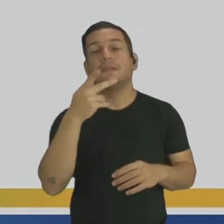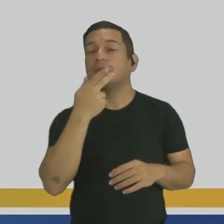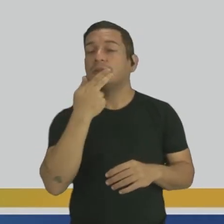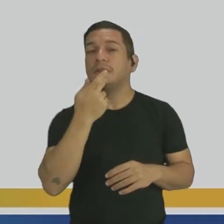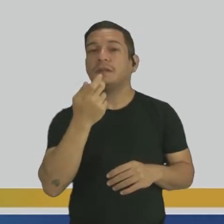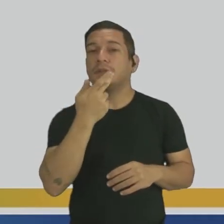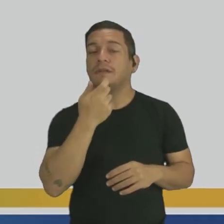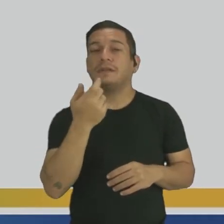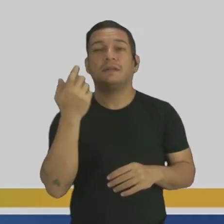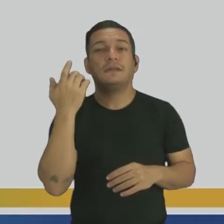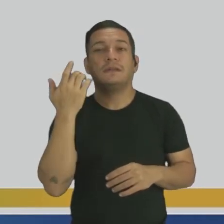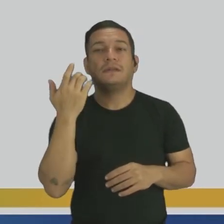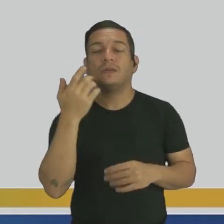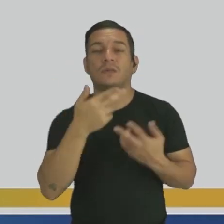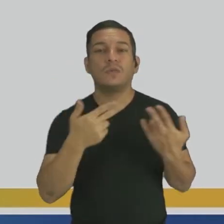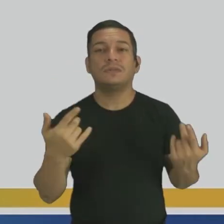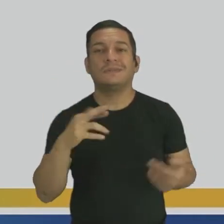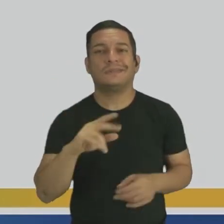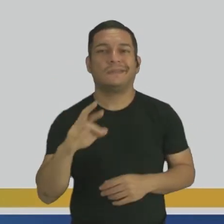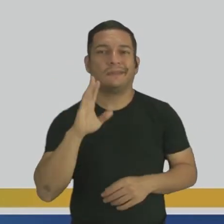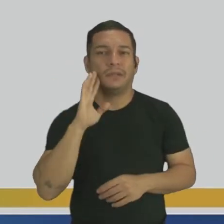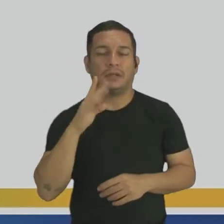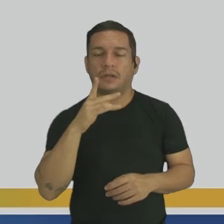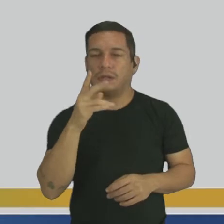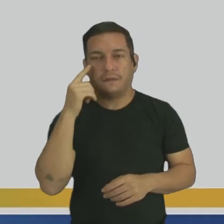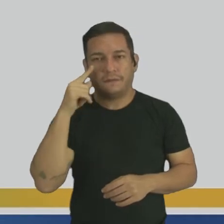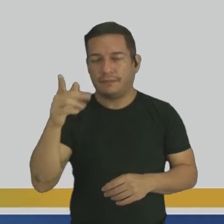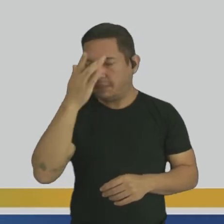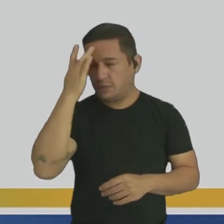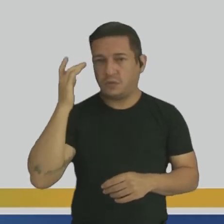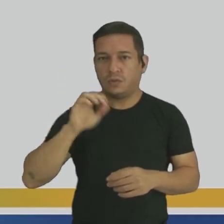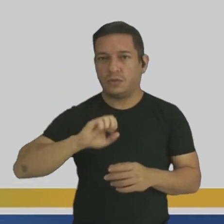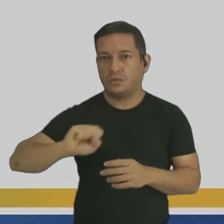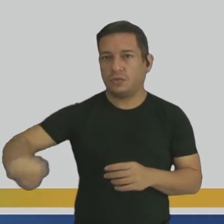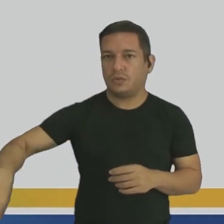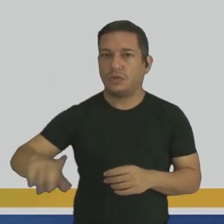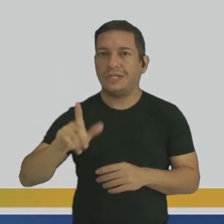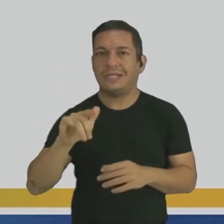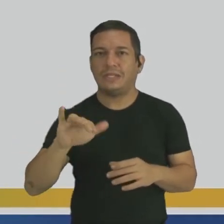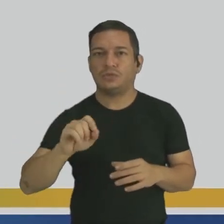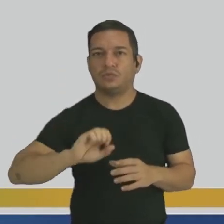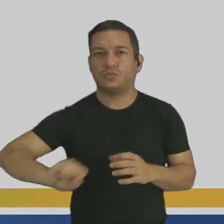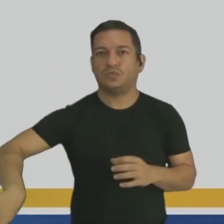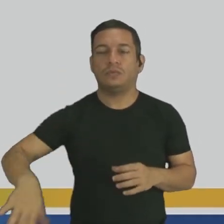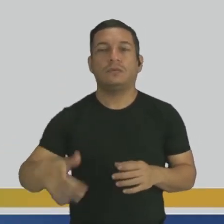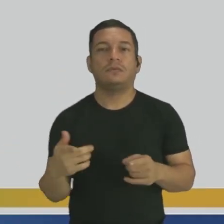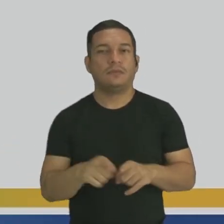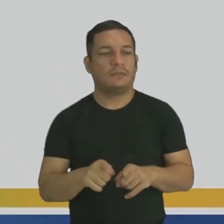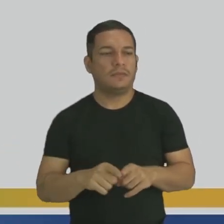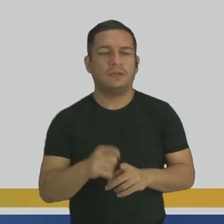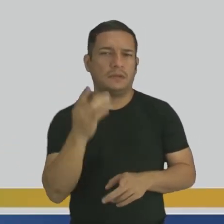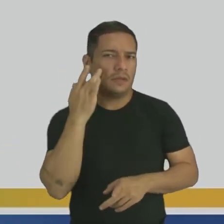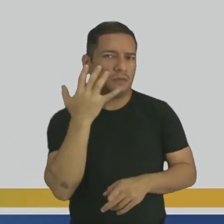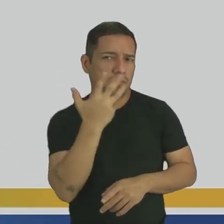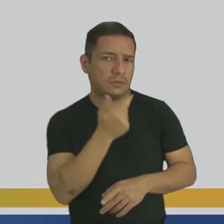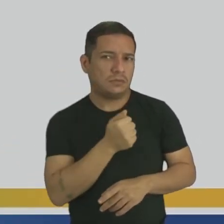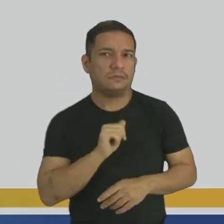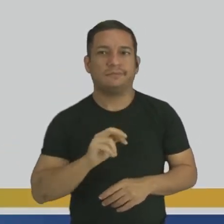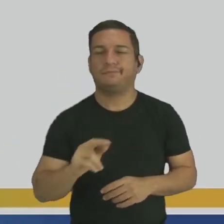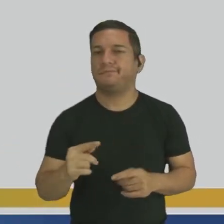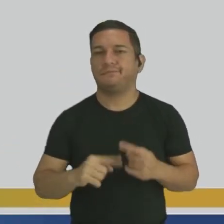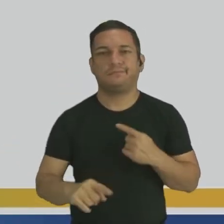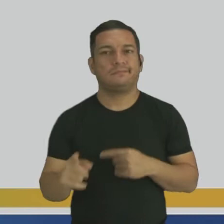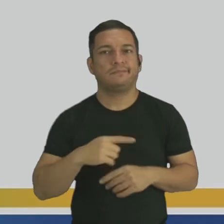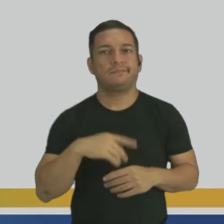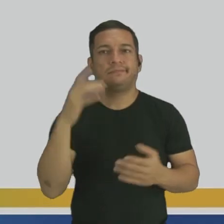que você não acha legal. Quando você vê alguém jogando lixo no chão, você acha bonito? Não. Quando você vê